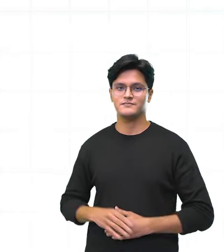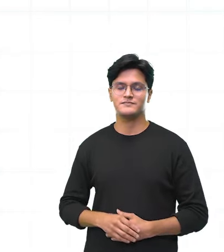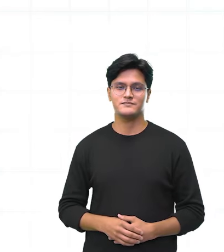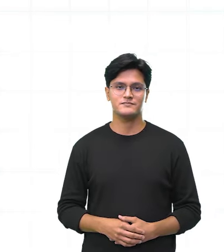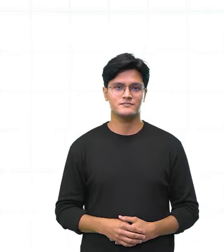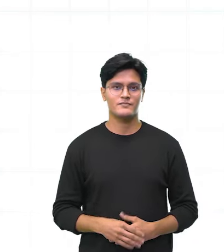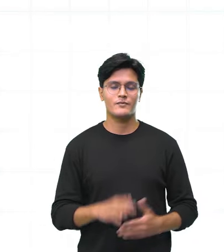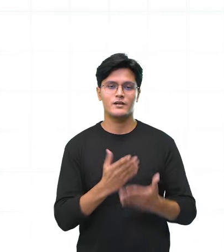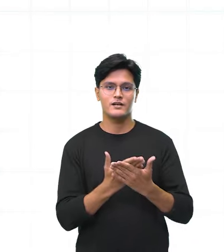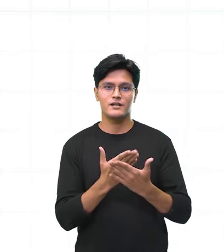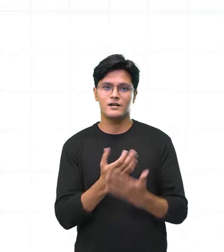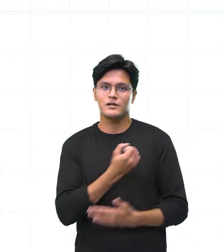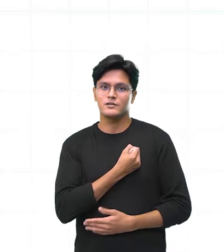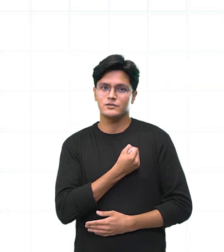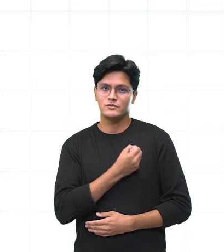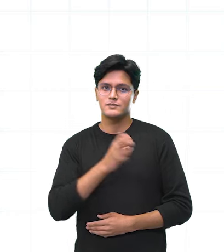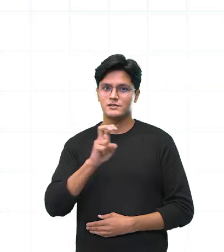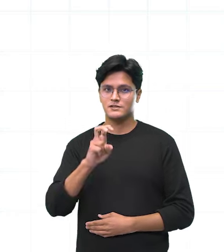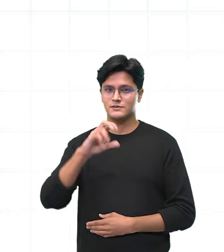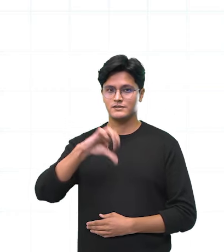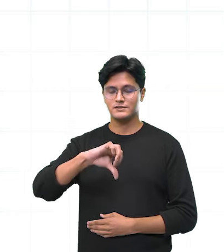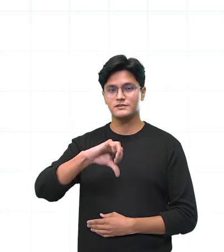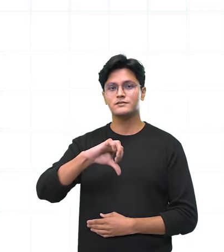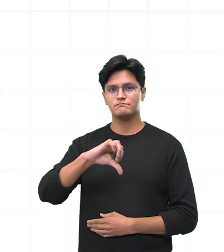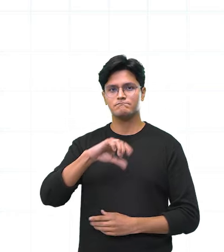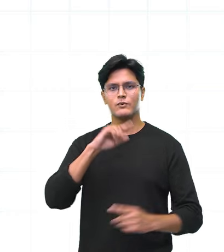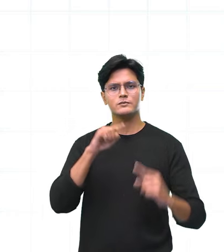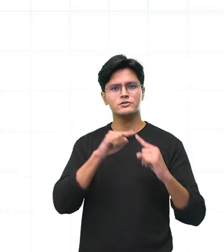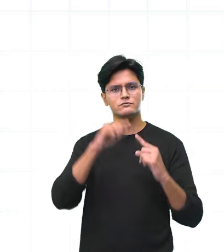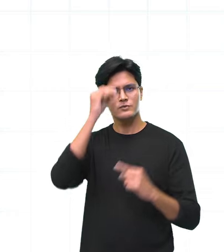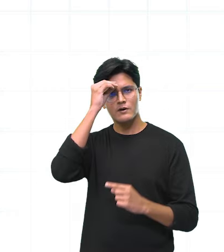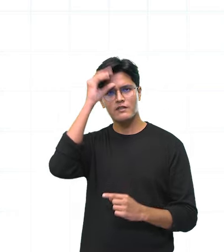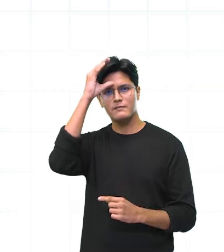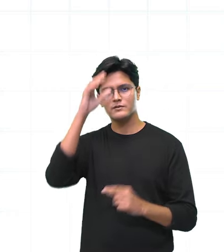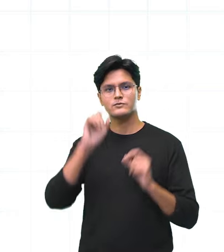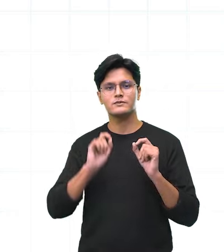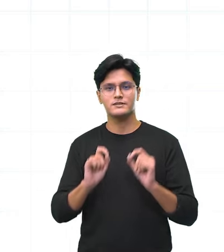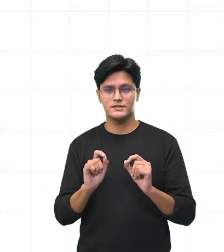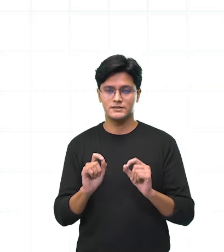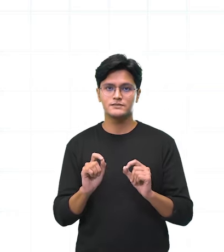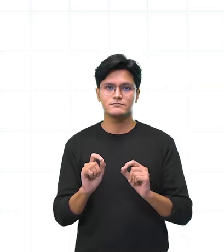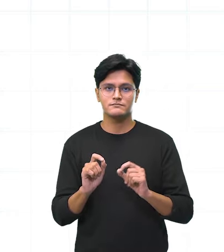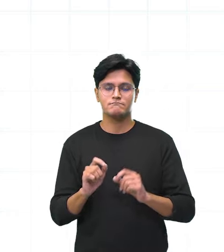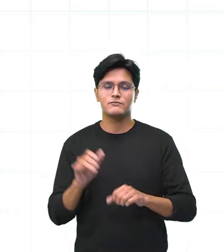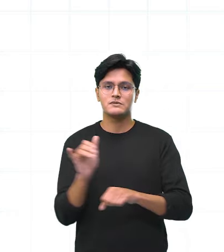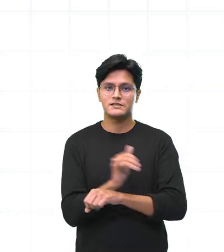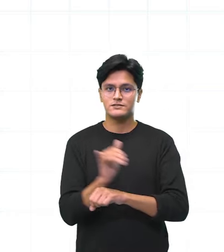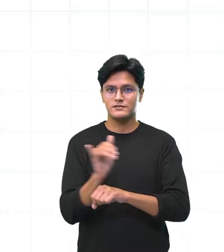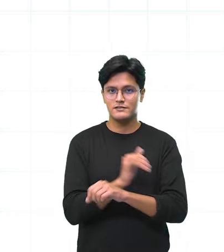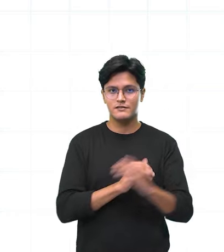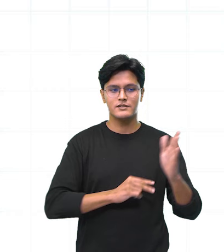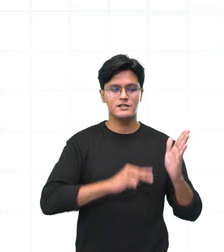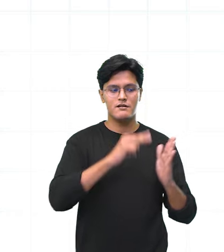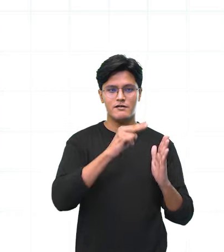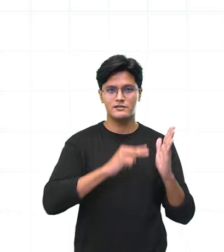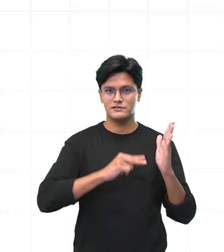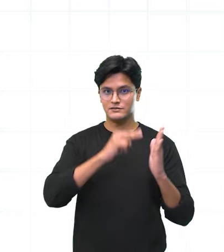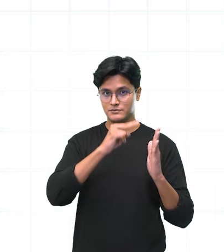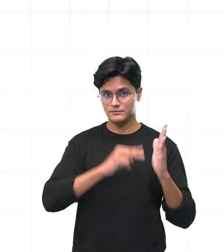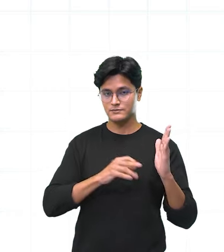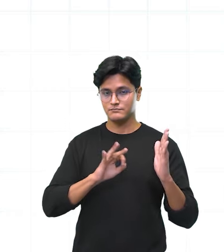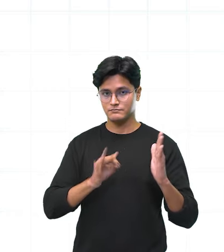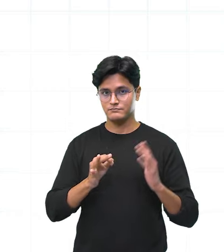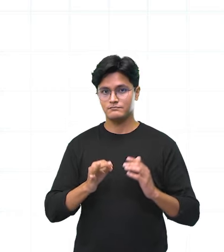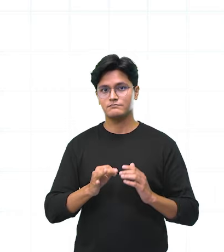Aula de número 59, objeto de conhecimento e estratégia de leitura.